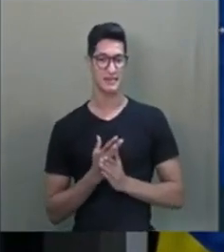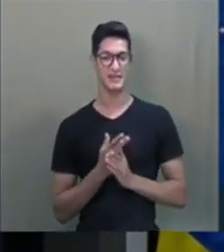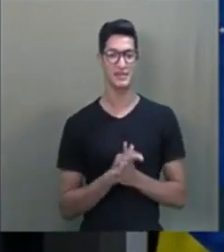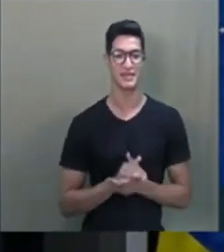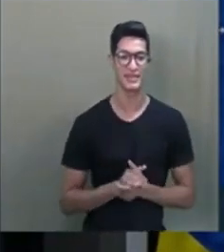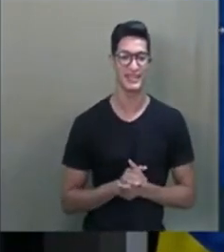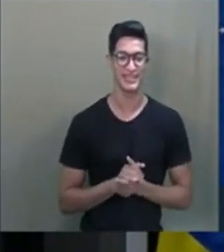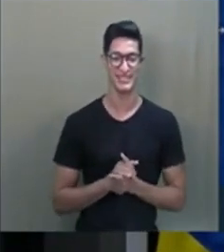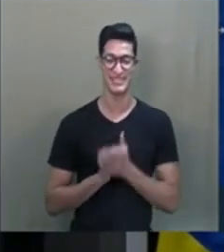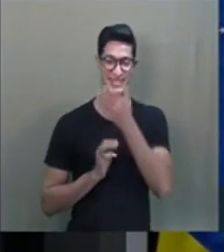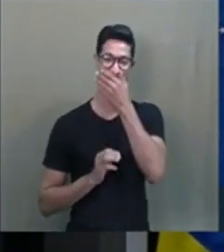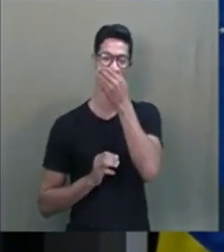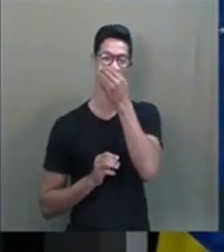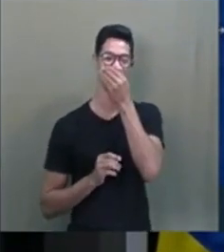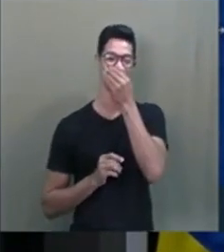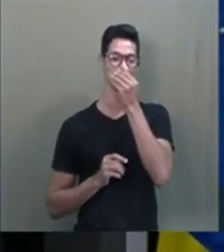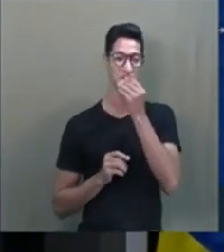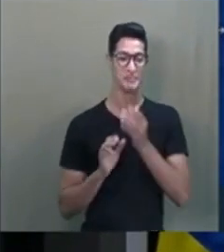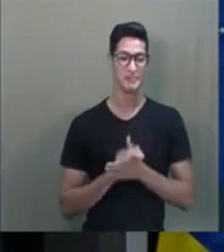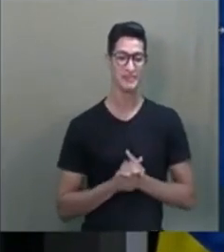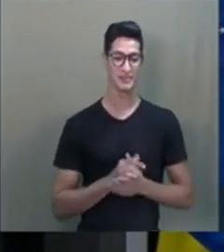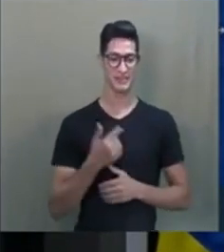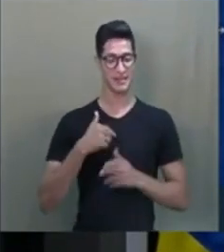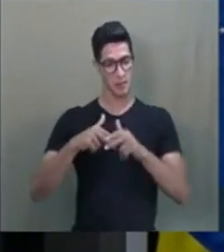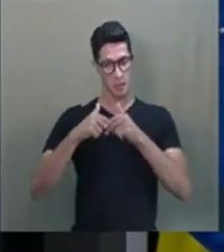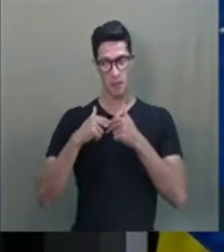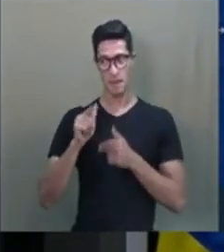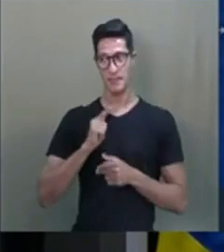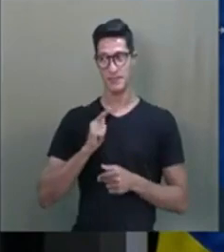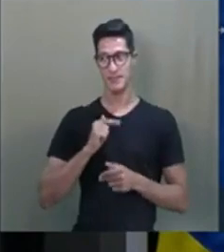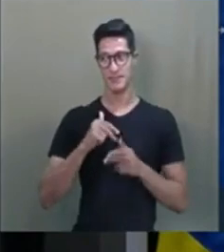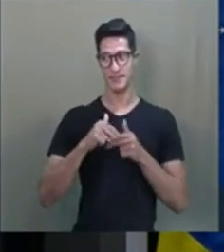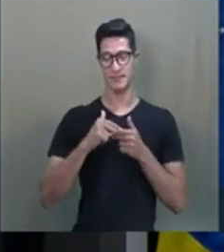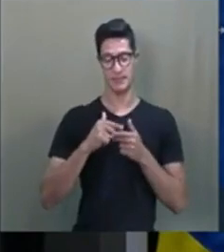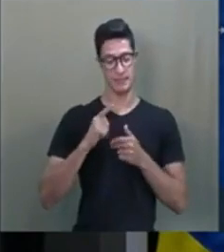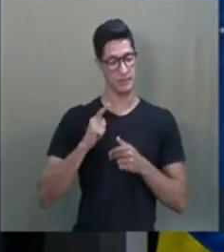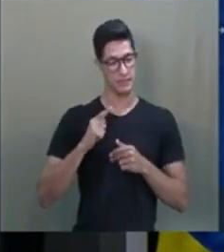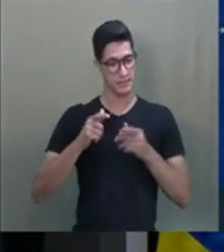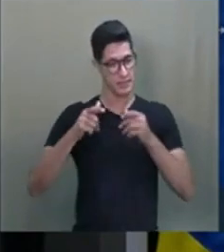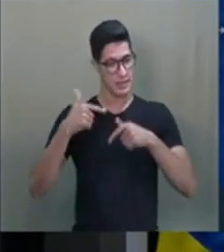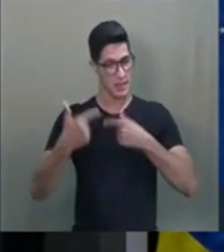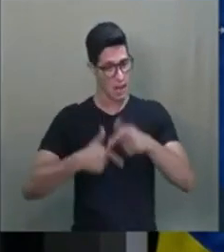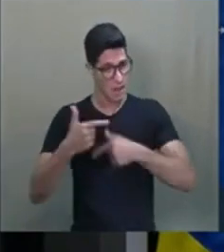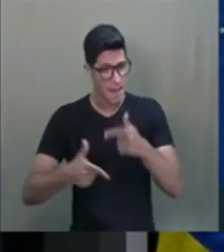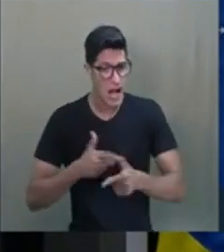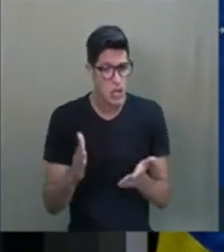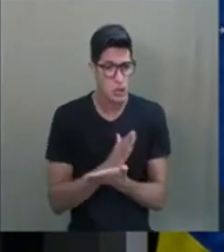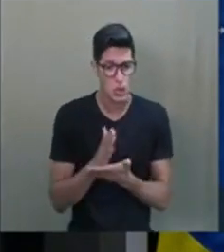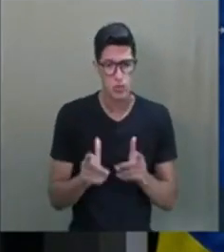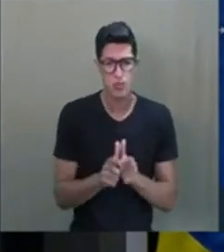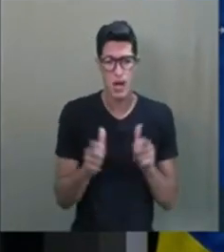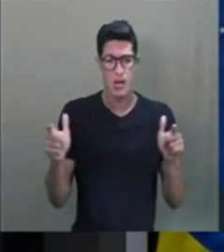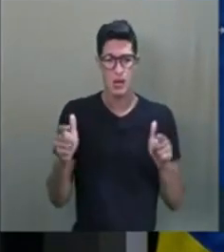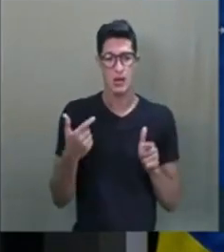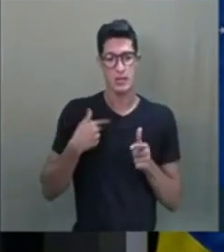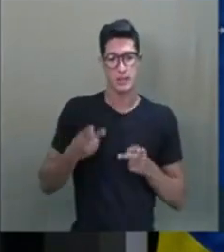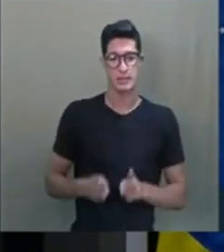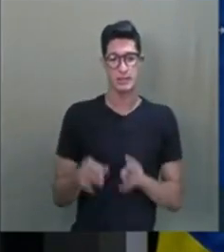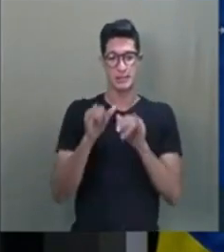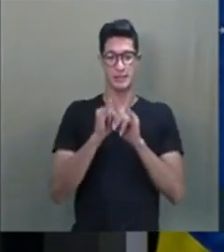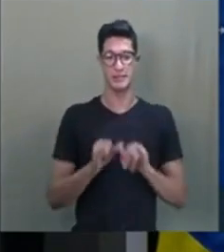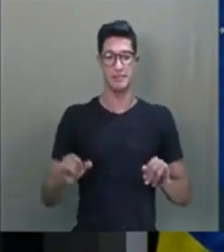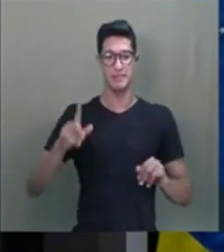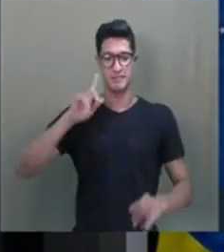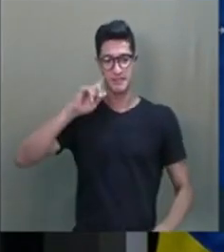Então, o Bert Hellinger era por estar a serviço de algo maior, porque ele sempre falava,